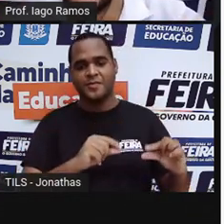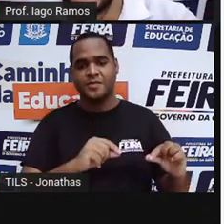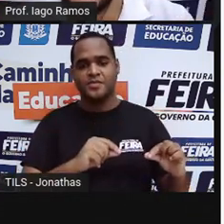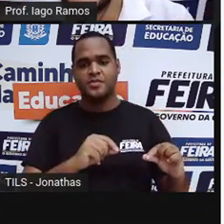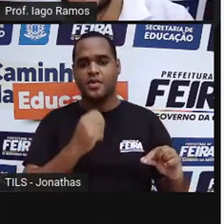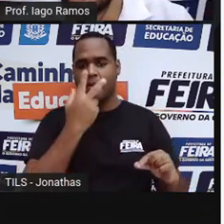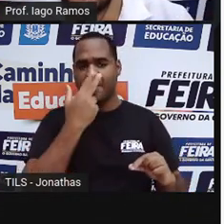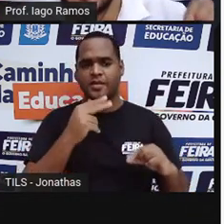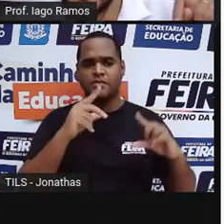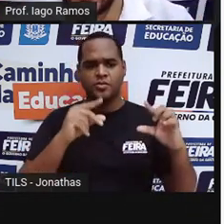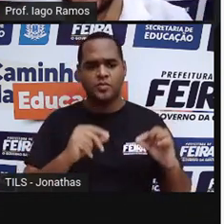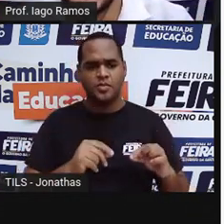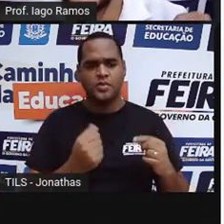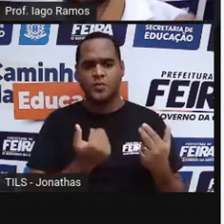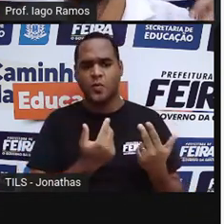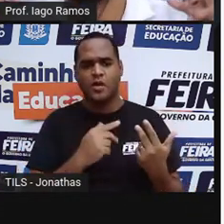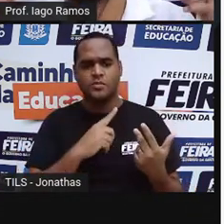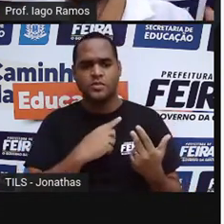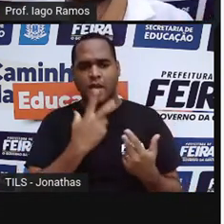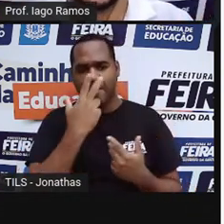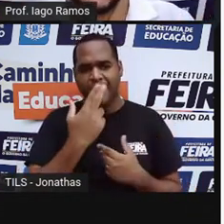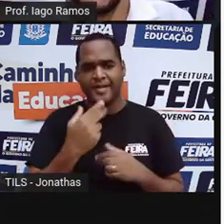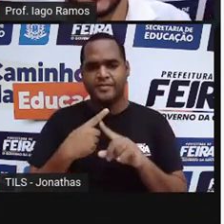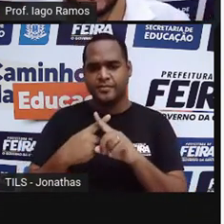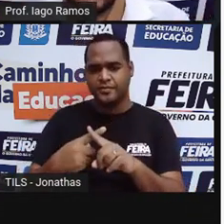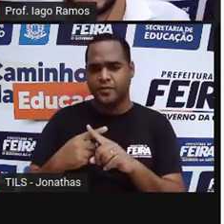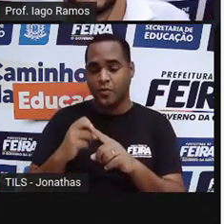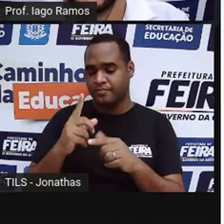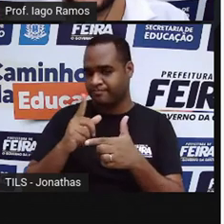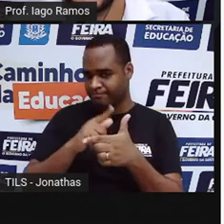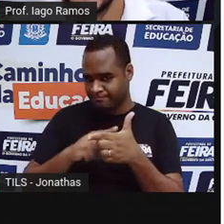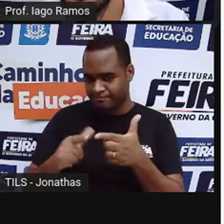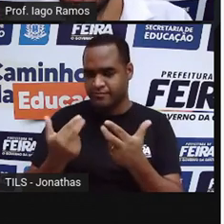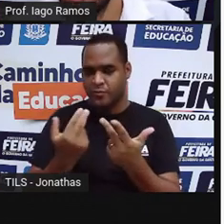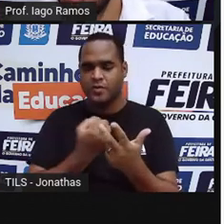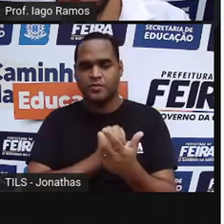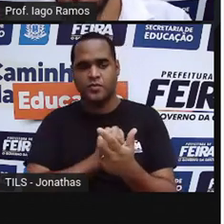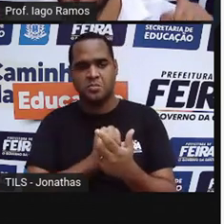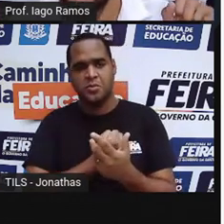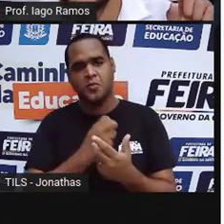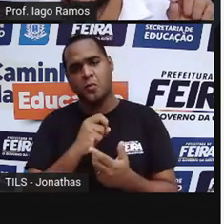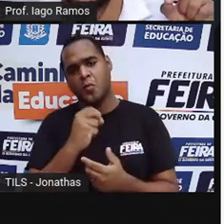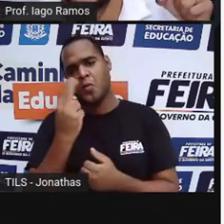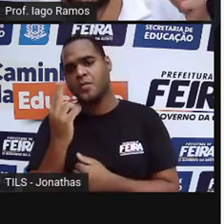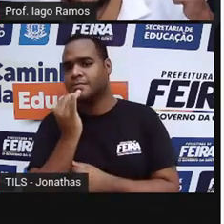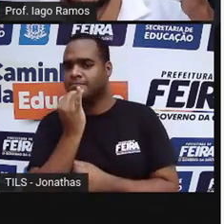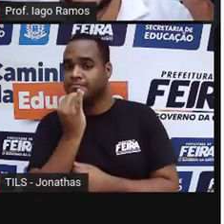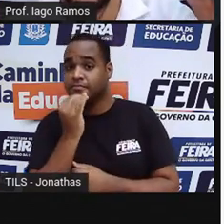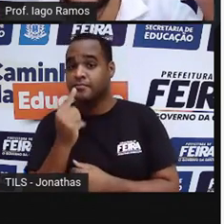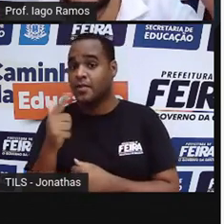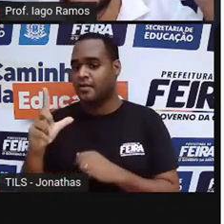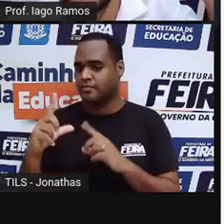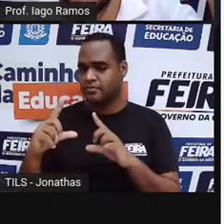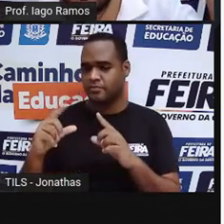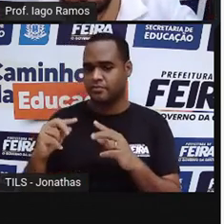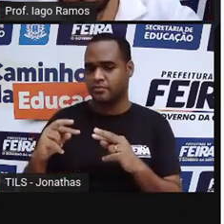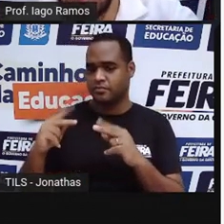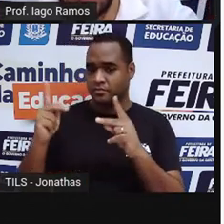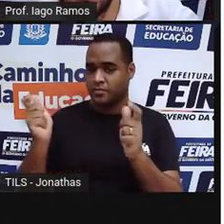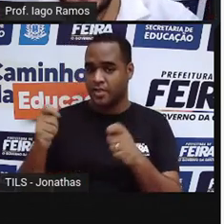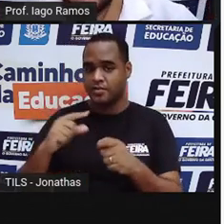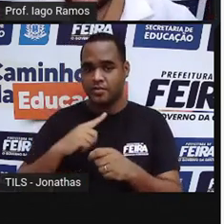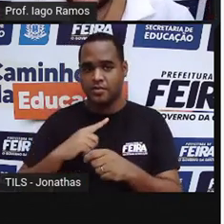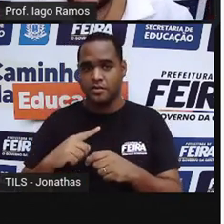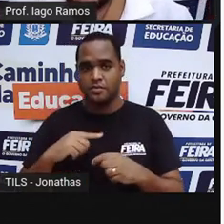vai ser uma diminuição as duas sendo divididas pelo mesmo número. Ou, quando um aumentar multiplicando por um